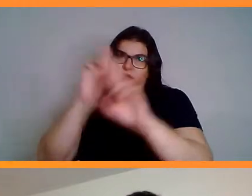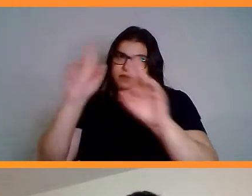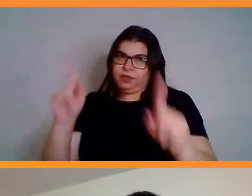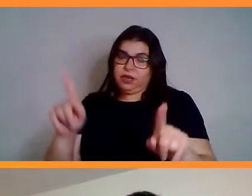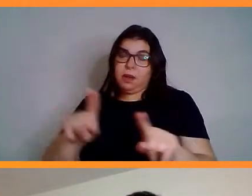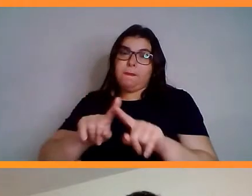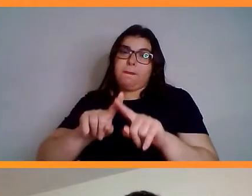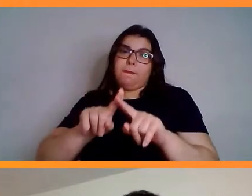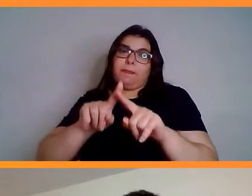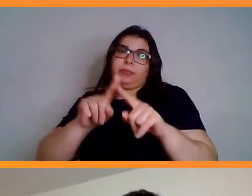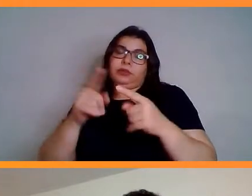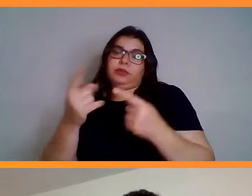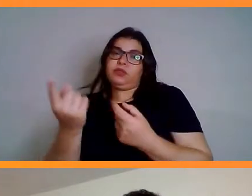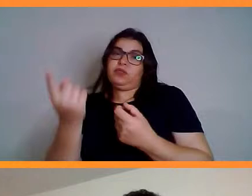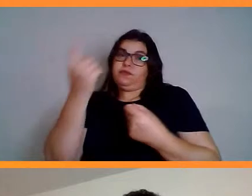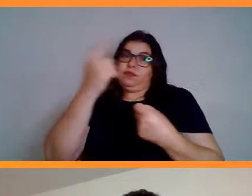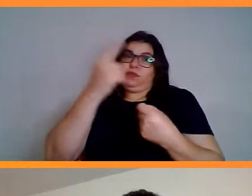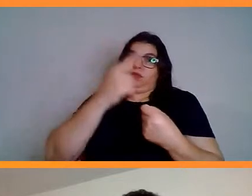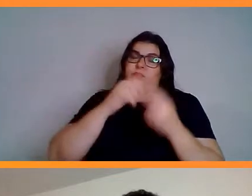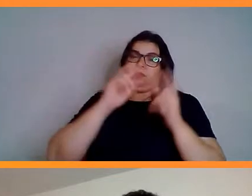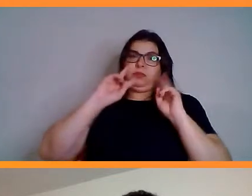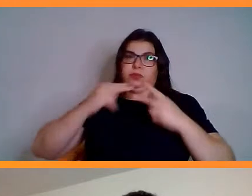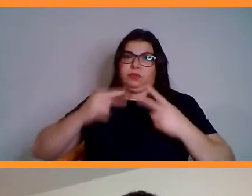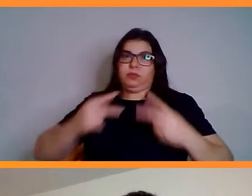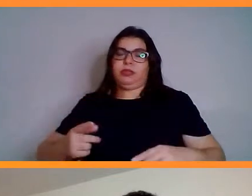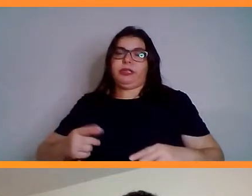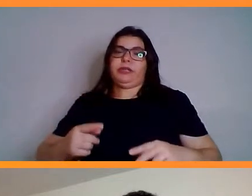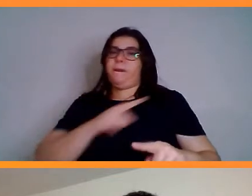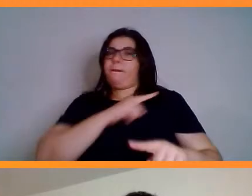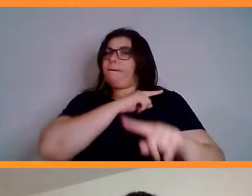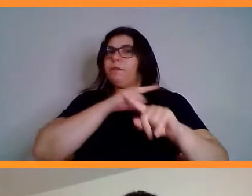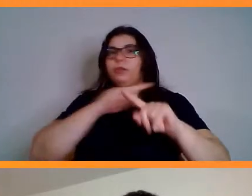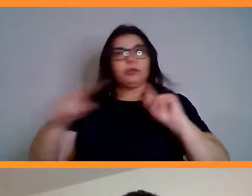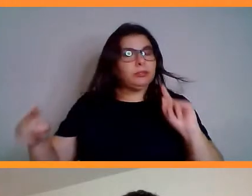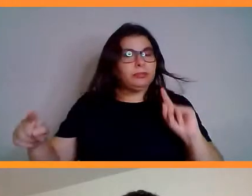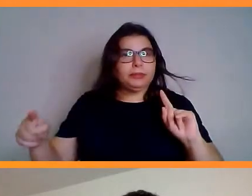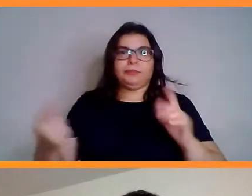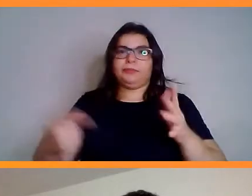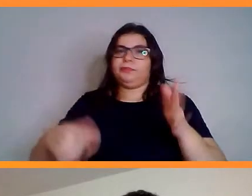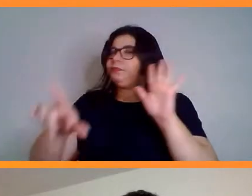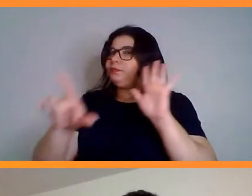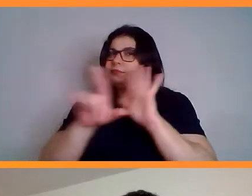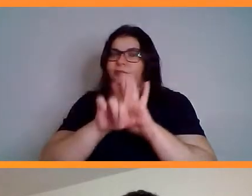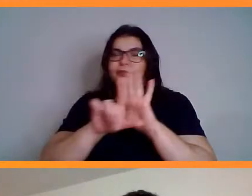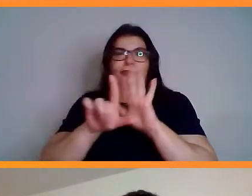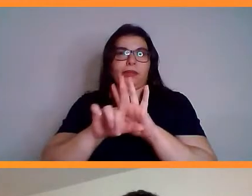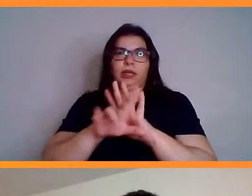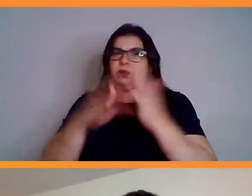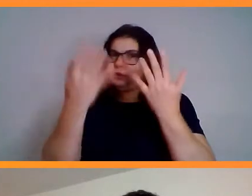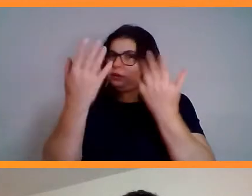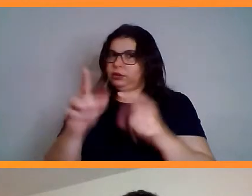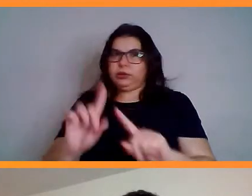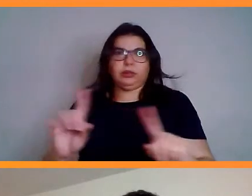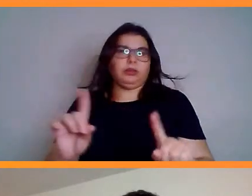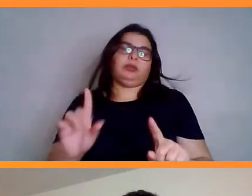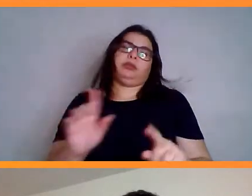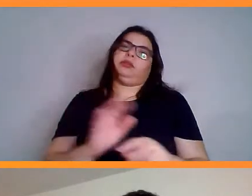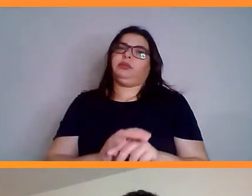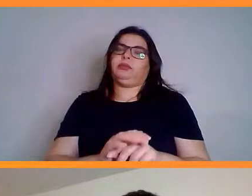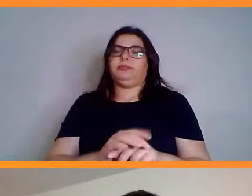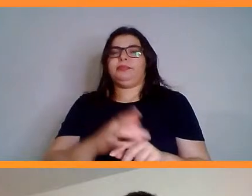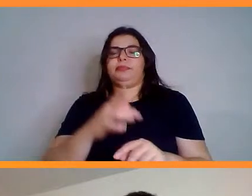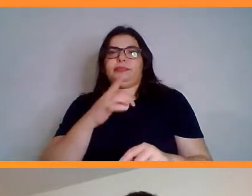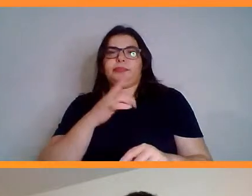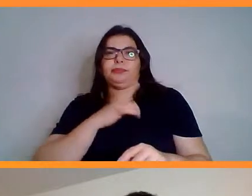existe hoje uma restrição total. A legislação não permite que ocorra a clonagem humana,